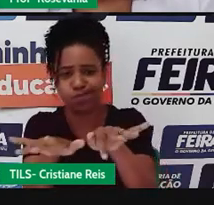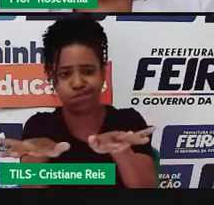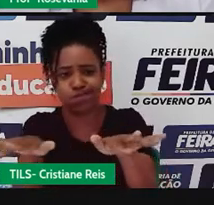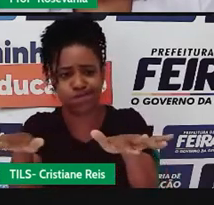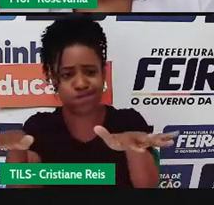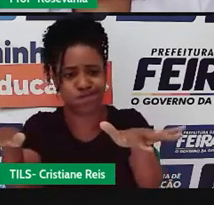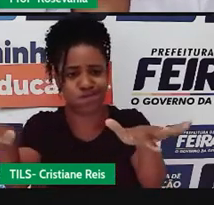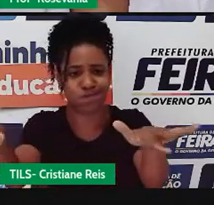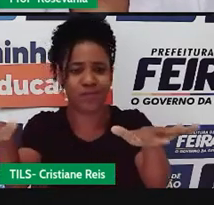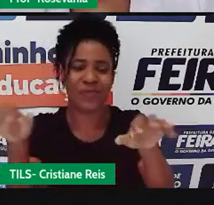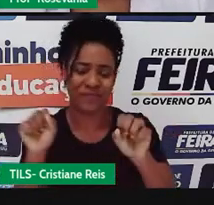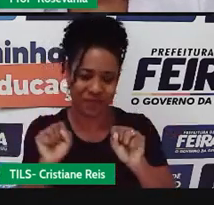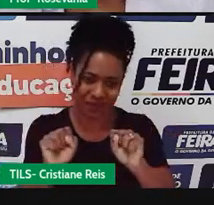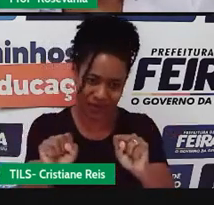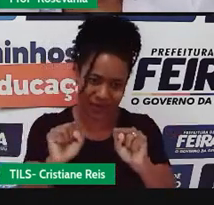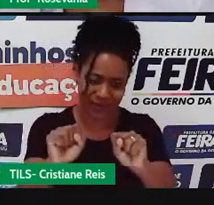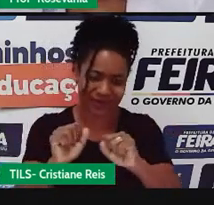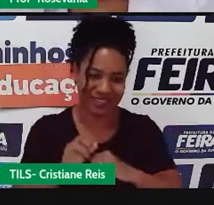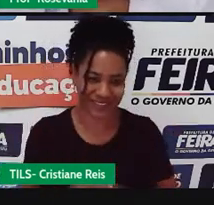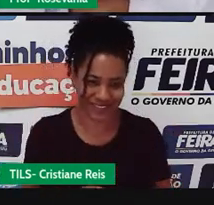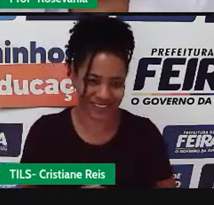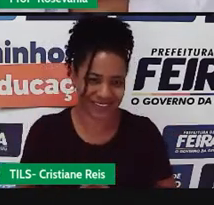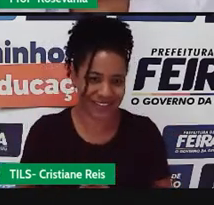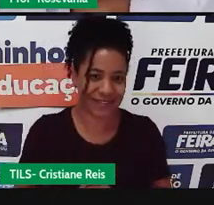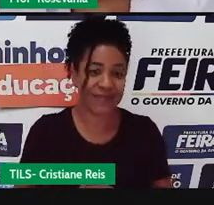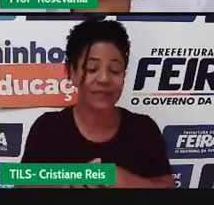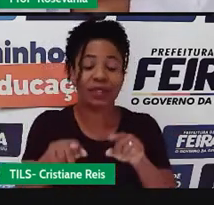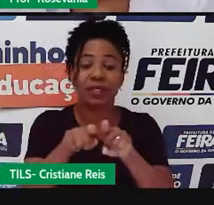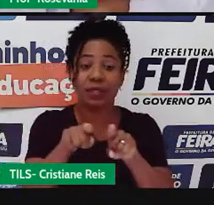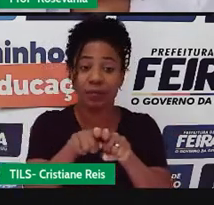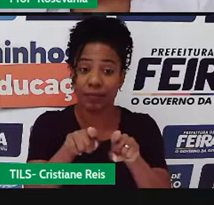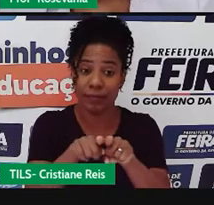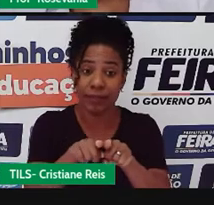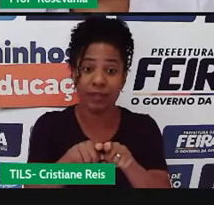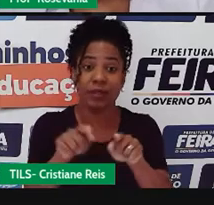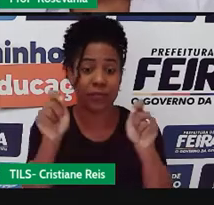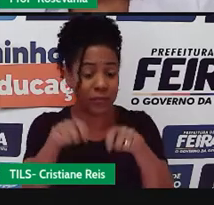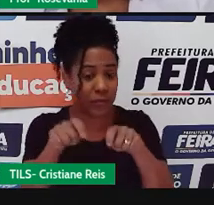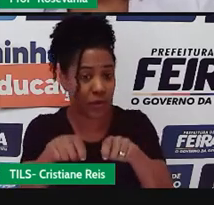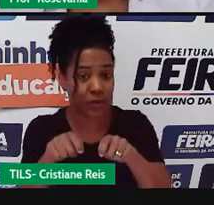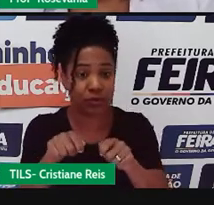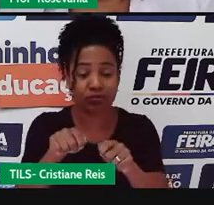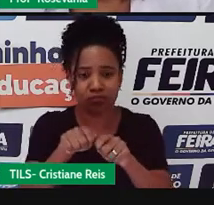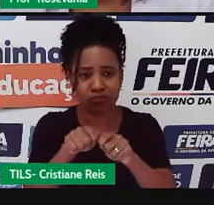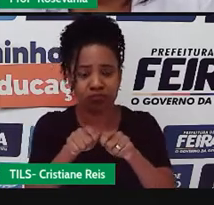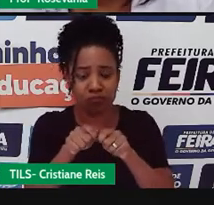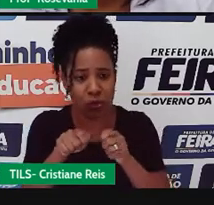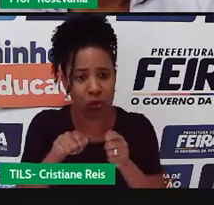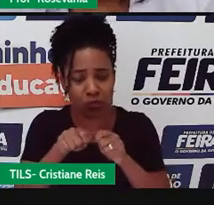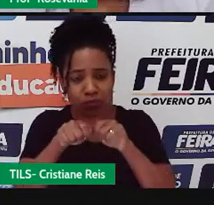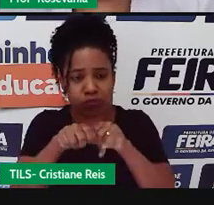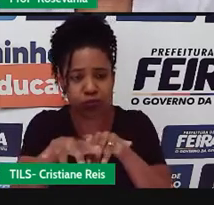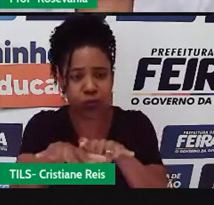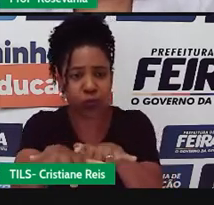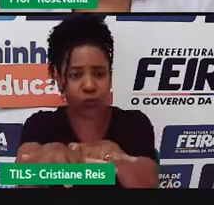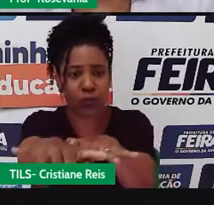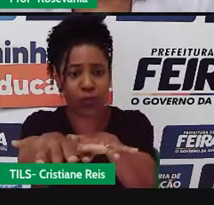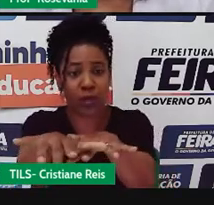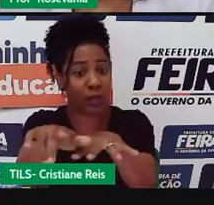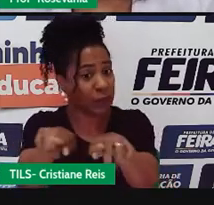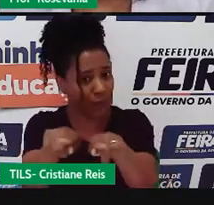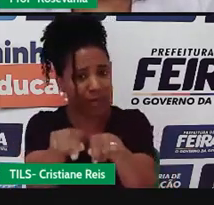vários campos. Às vezes ele pode ter também uma saída em estuário, uma saída de delta no mesmo rio.